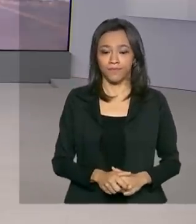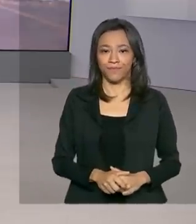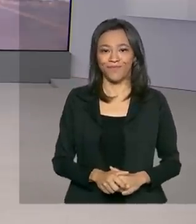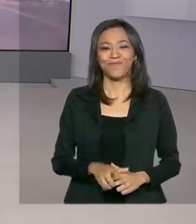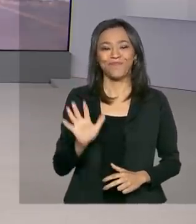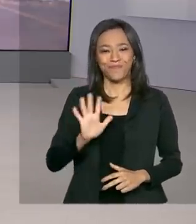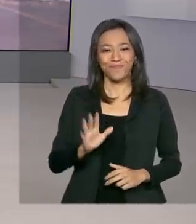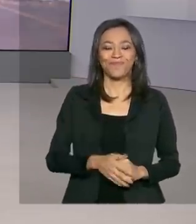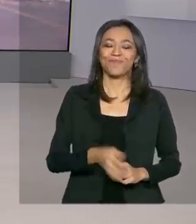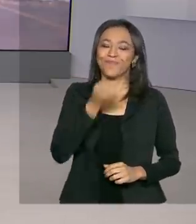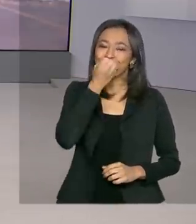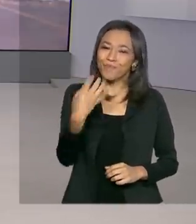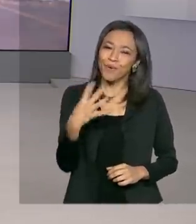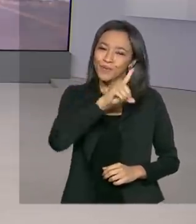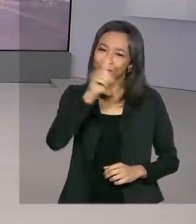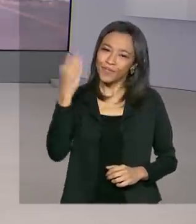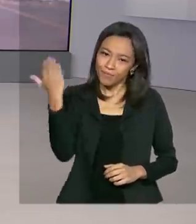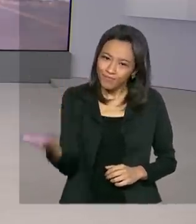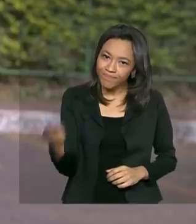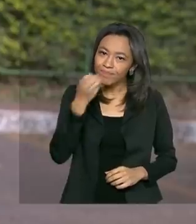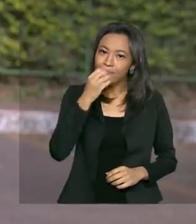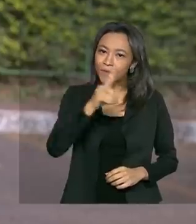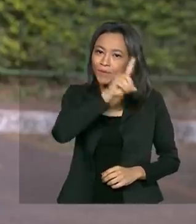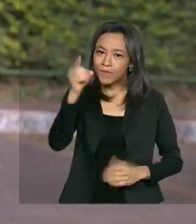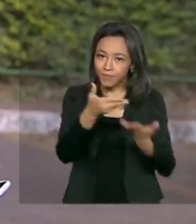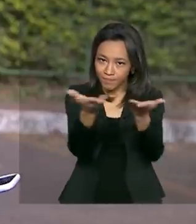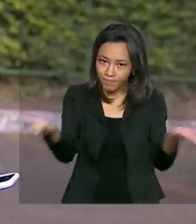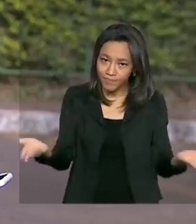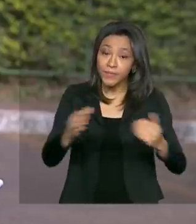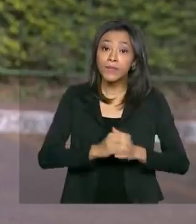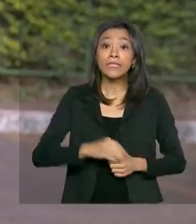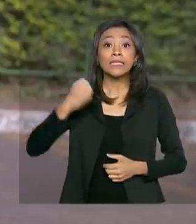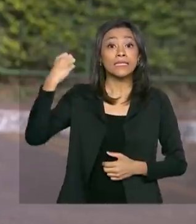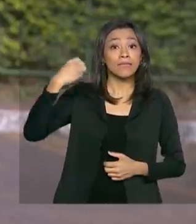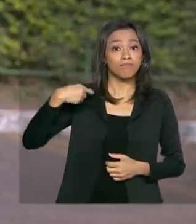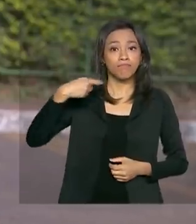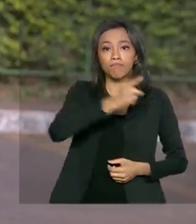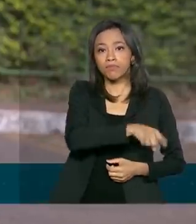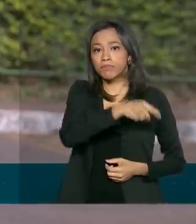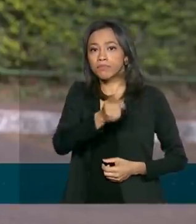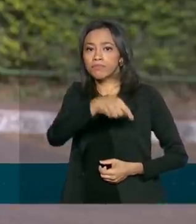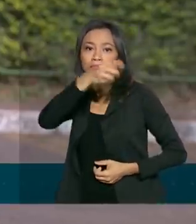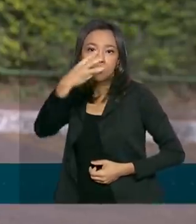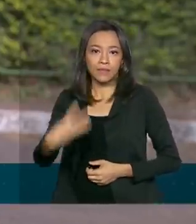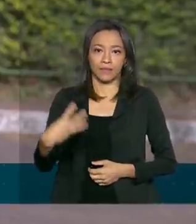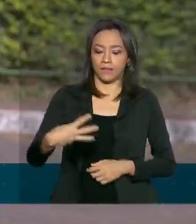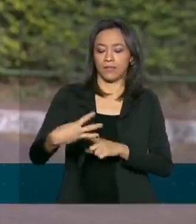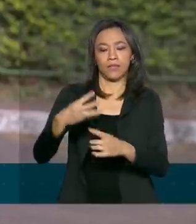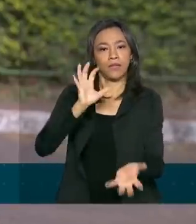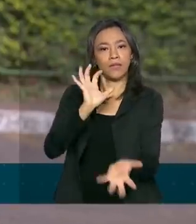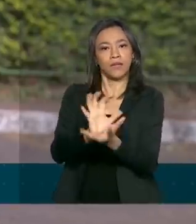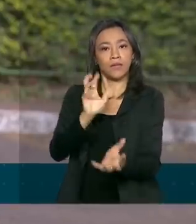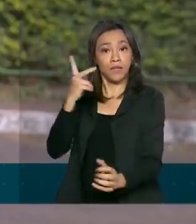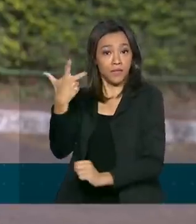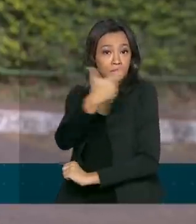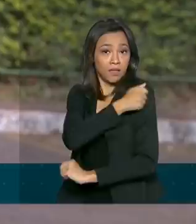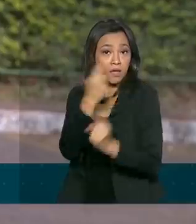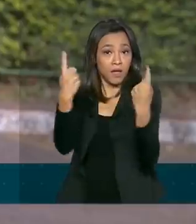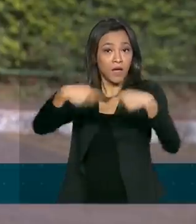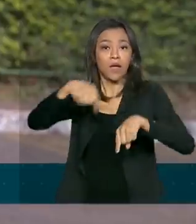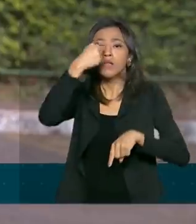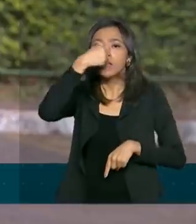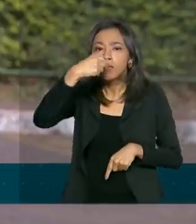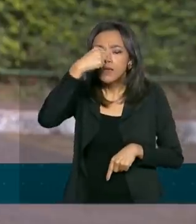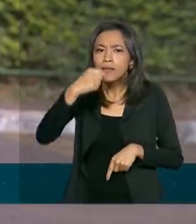Oi, Renata! Bom dia para você, bom dia a todos. Olha, essa é a terceira fase da campanha de vacinação contra a gripe que tem